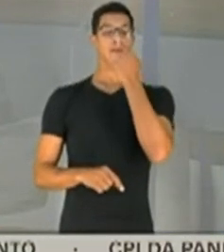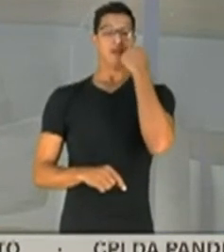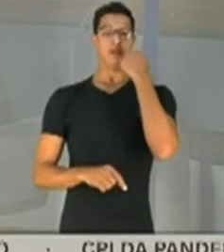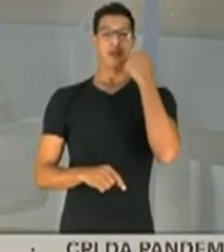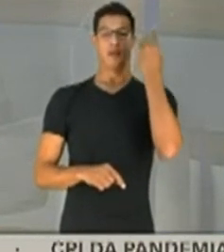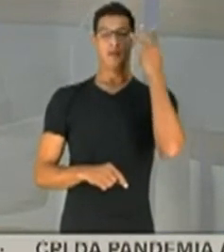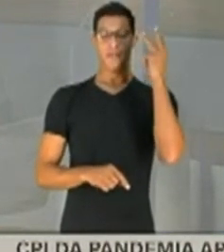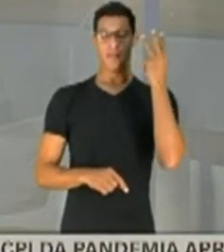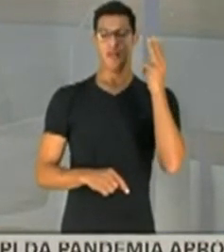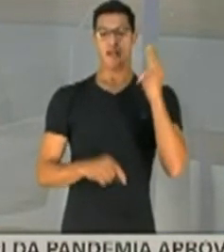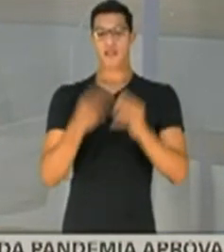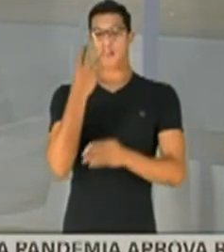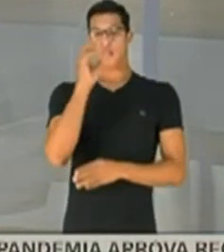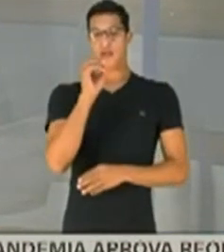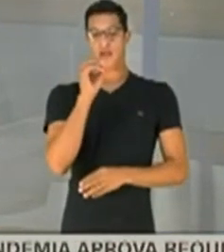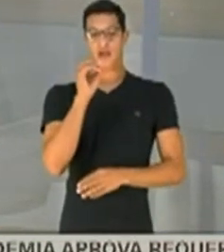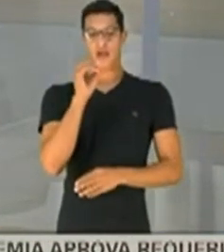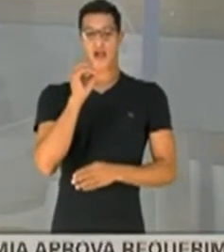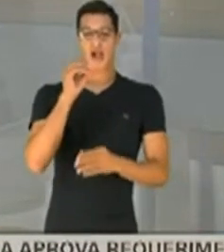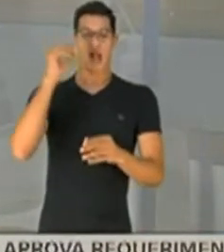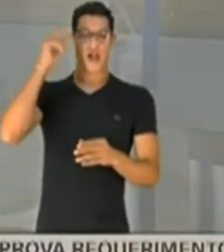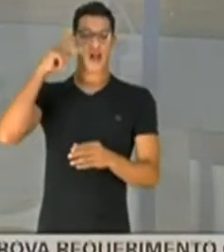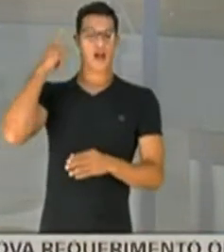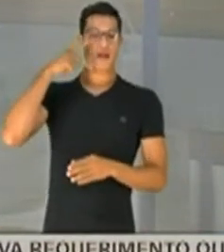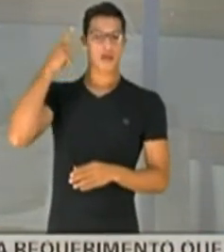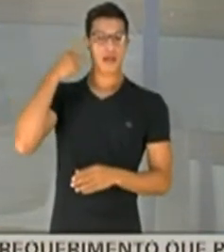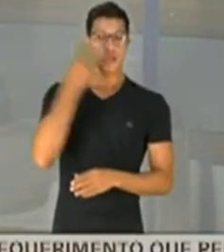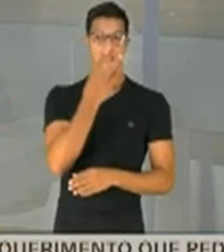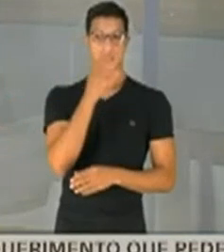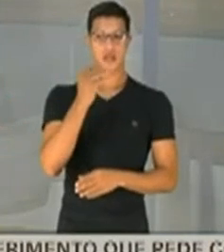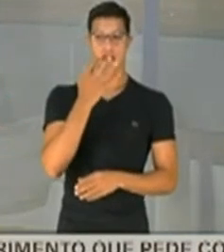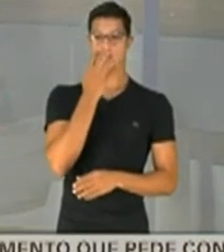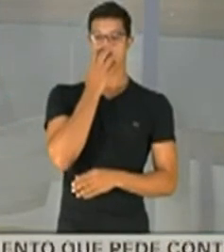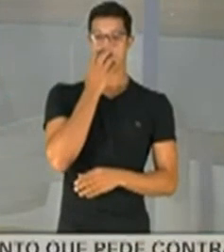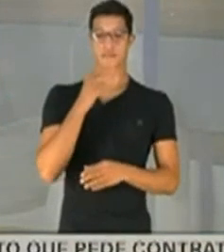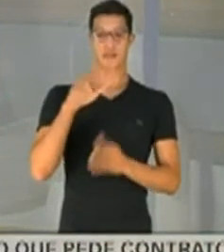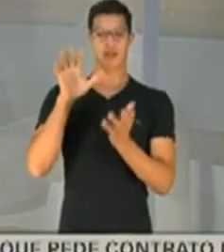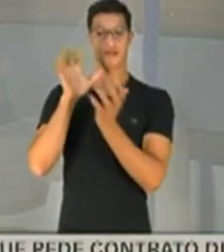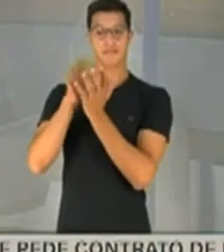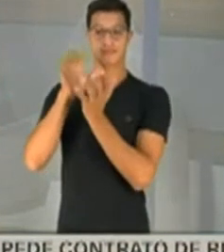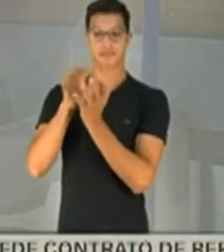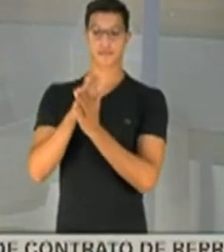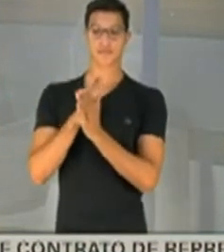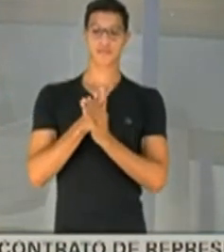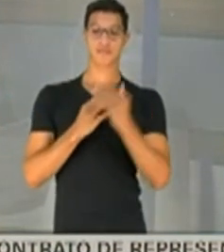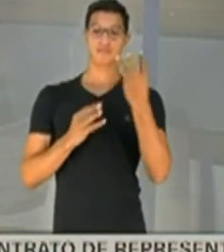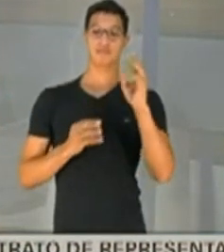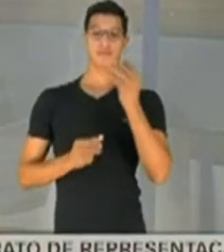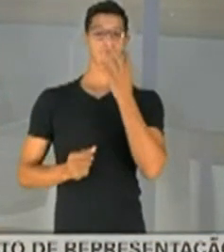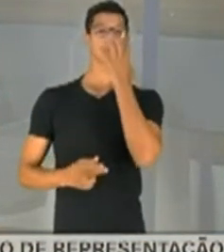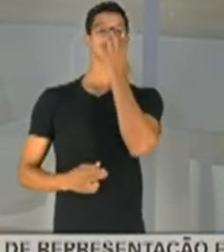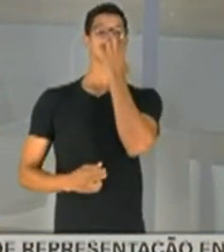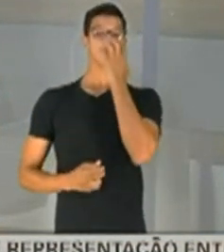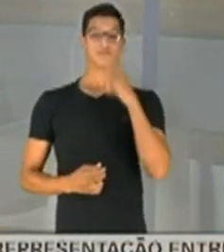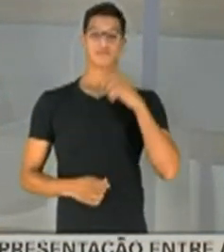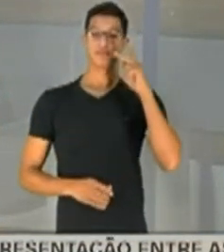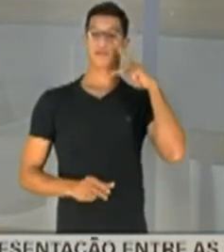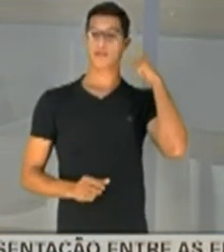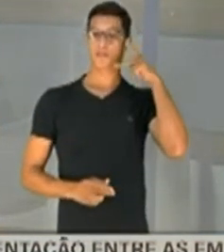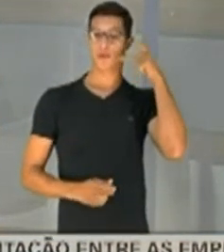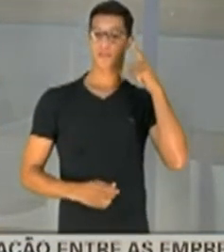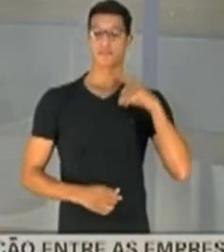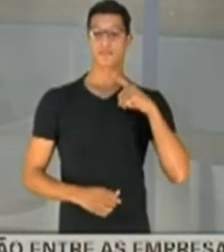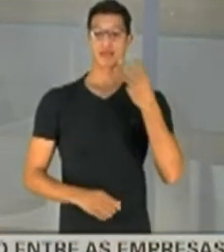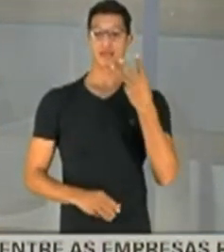Maranhão, respiradores. Paraíba, 30 respiradores. Pernambuco, 30 respiradores. Piauí,